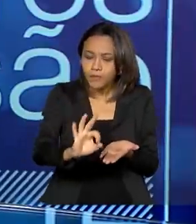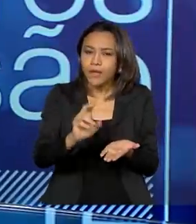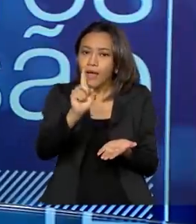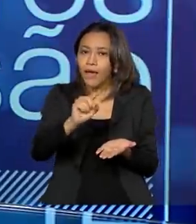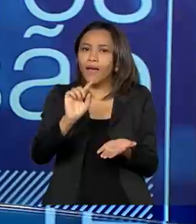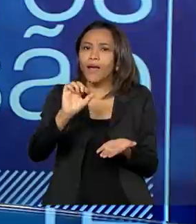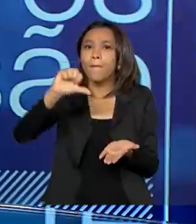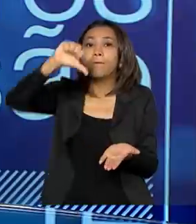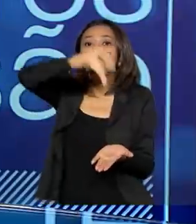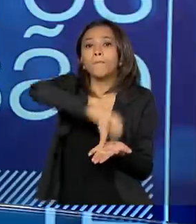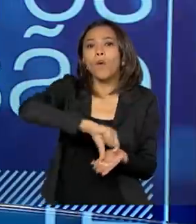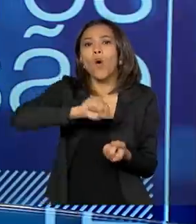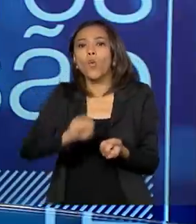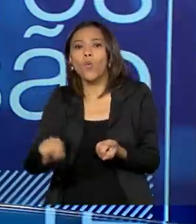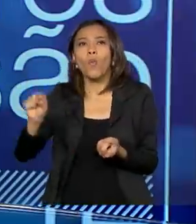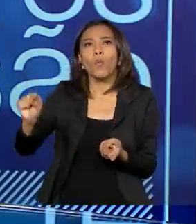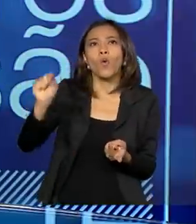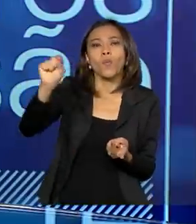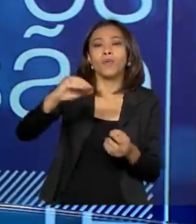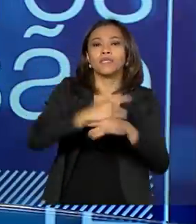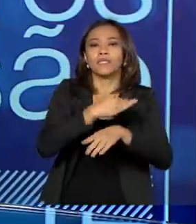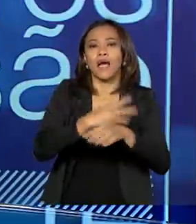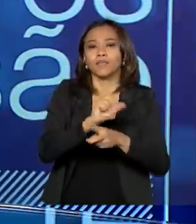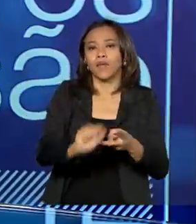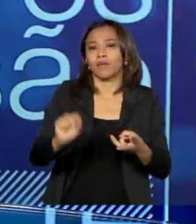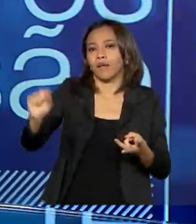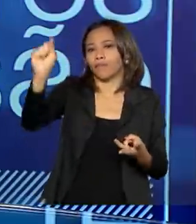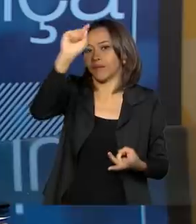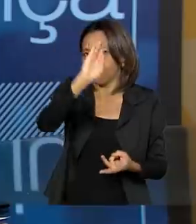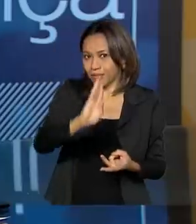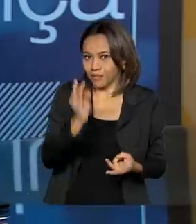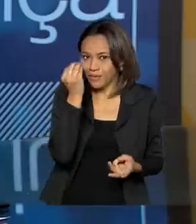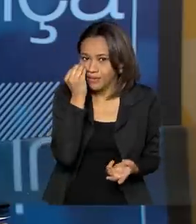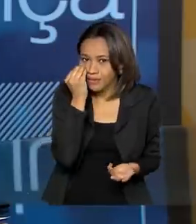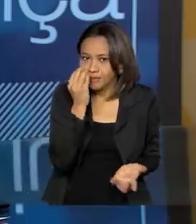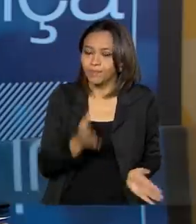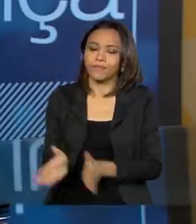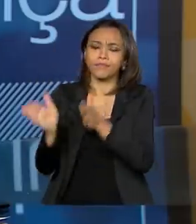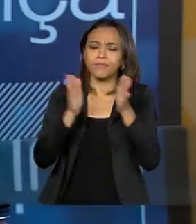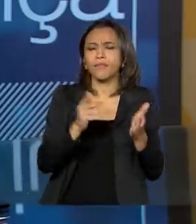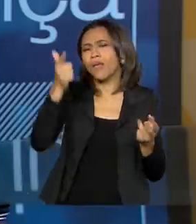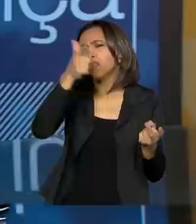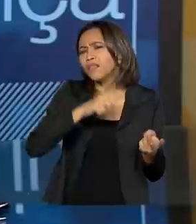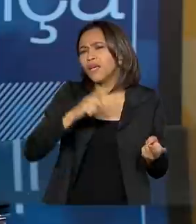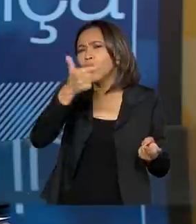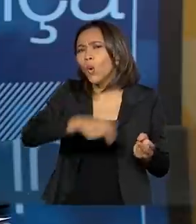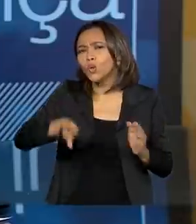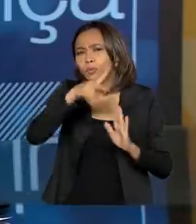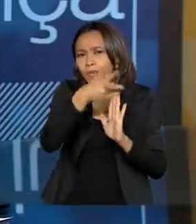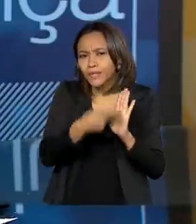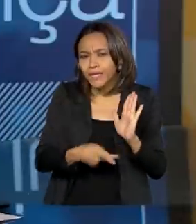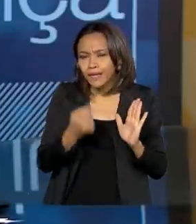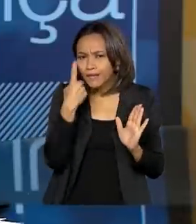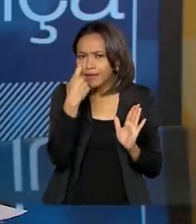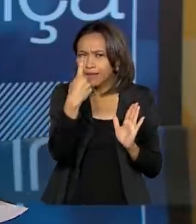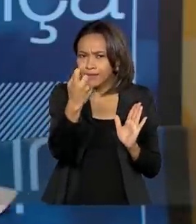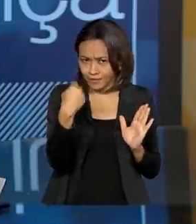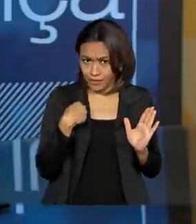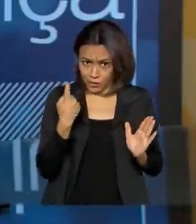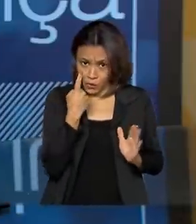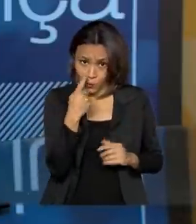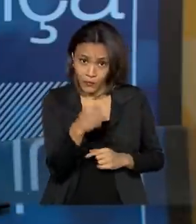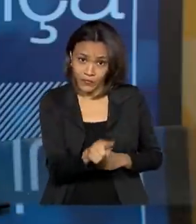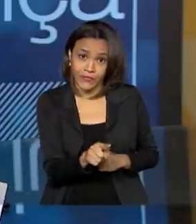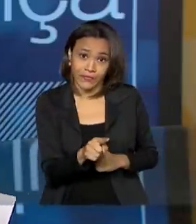piloto em algumas cidades aí no Brasil. E também tem um projeto interessante que eu vi ali no âmbito da Secretaria Nacional de